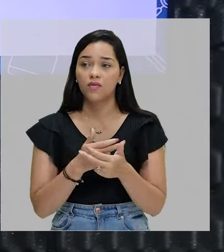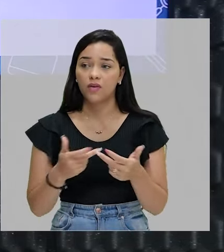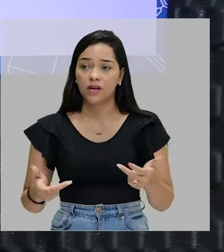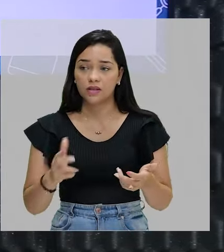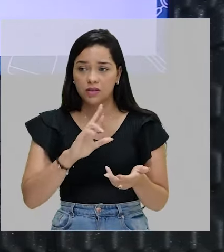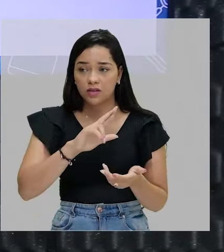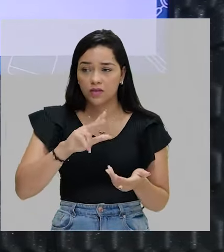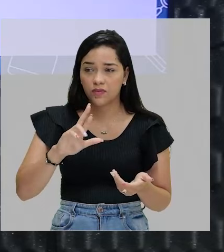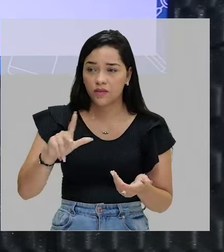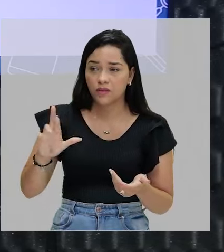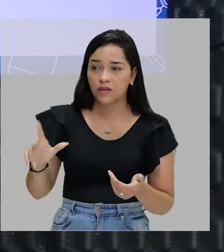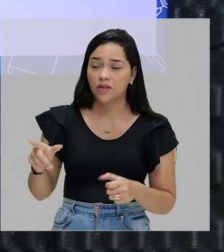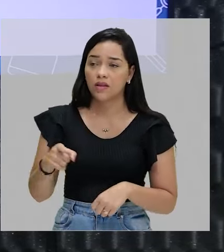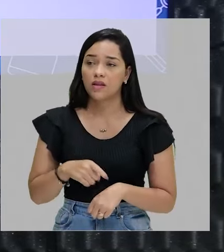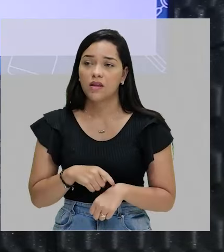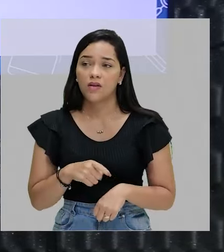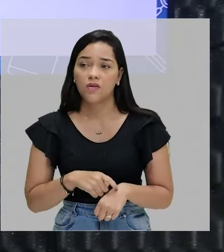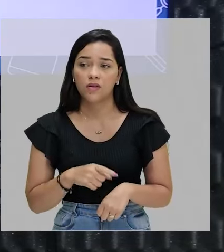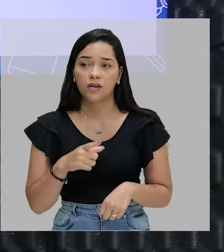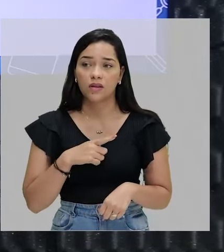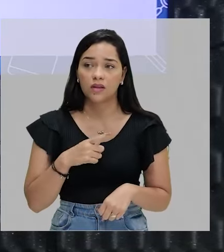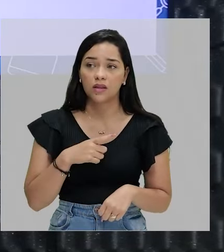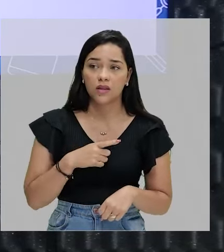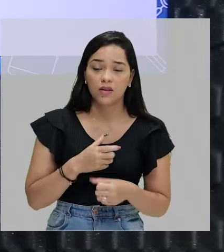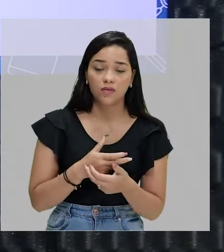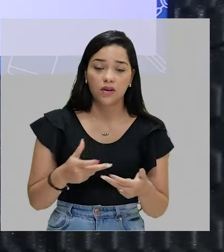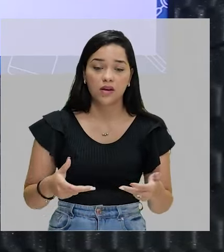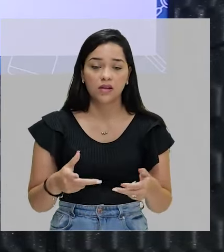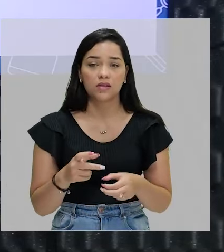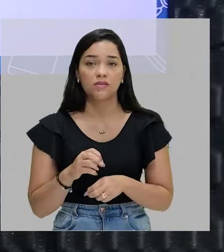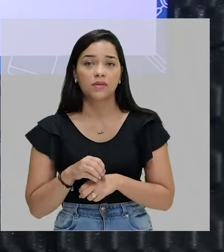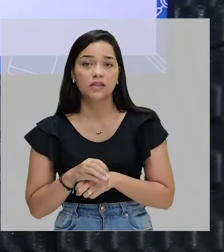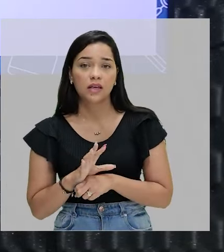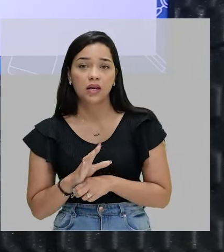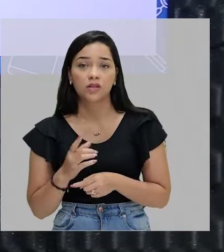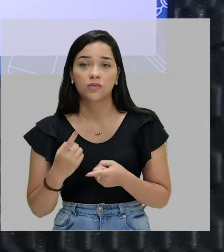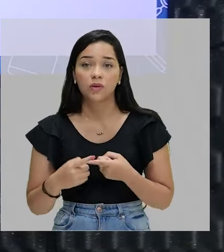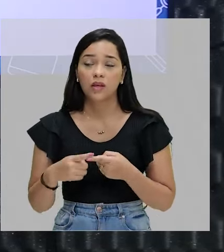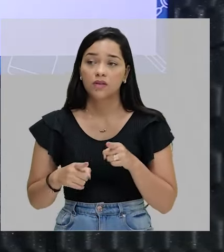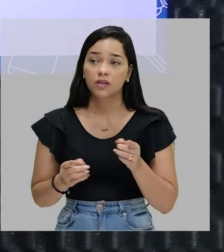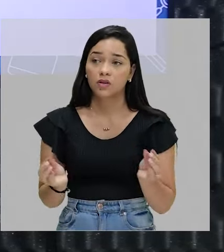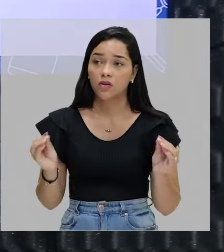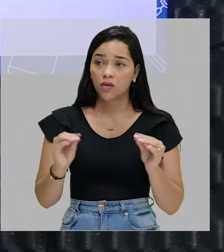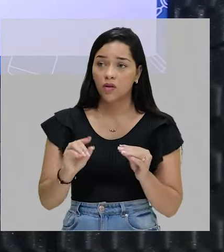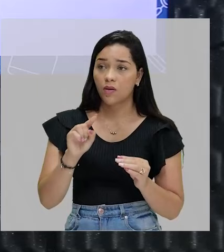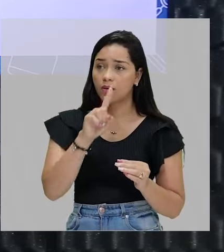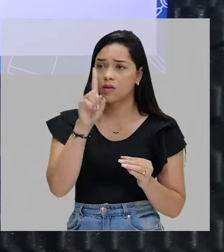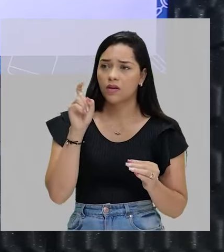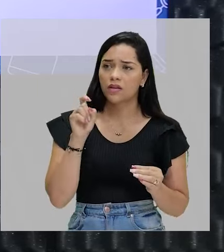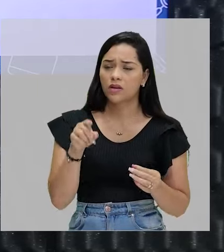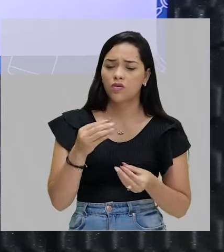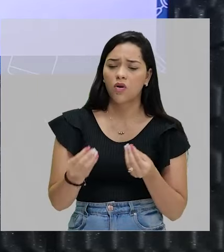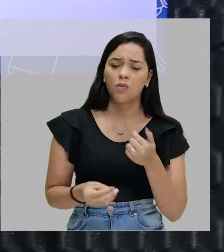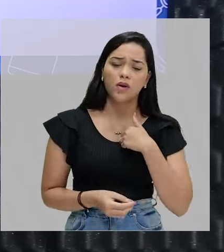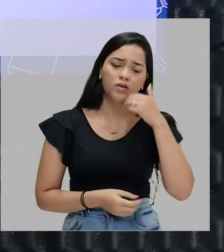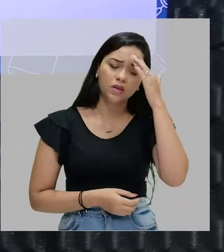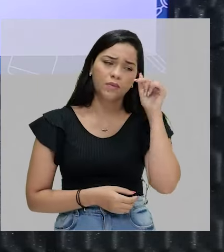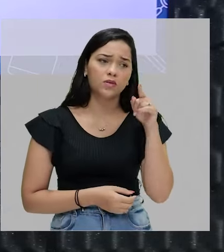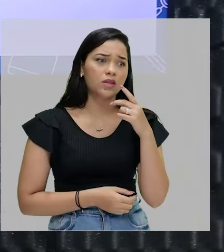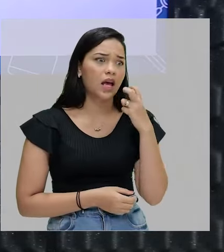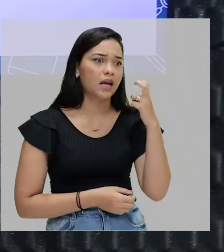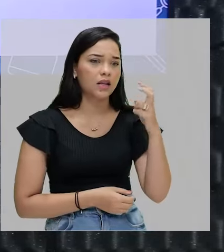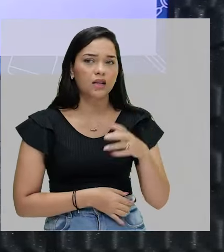divergência na hora de enviar mensagens. Porque você coloca uma interrogação. Como é que eu sei que a pessoa está